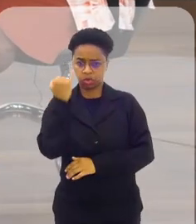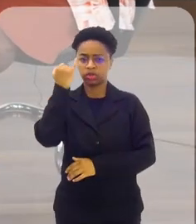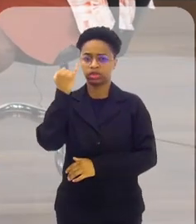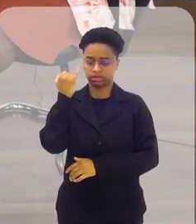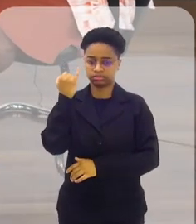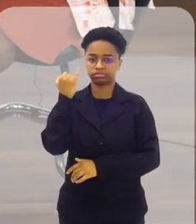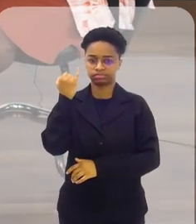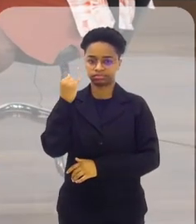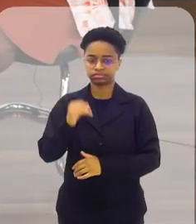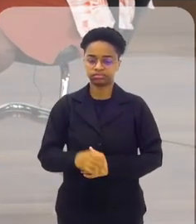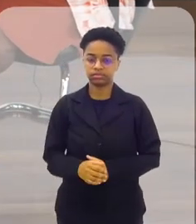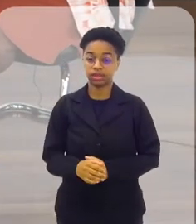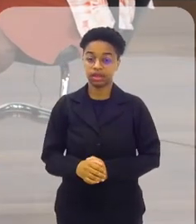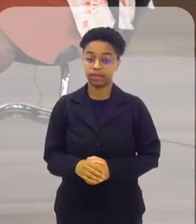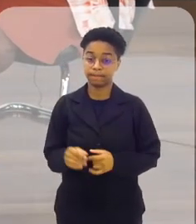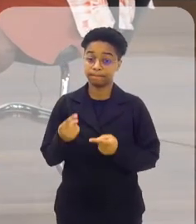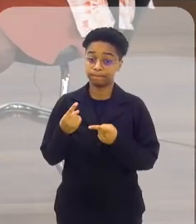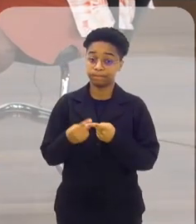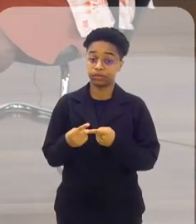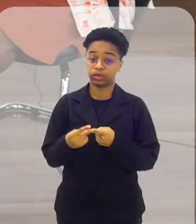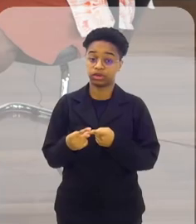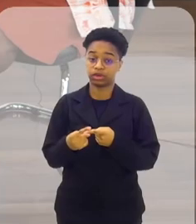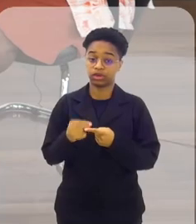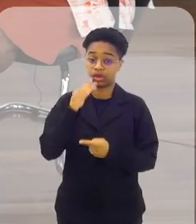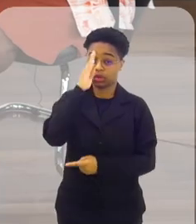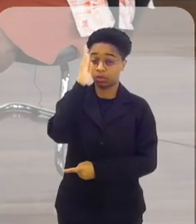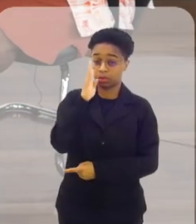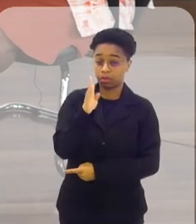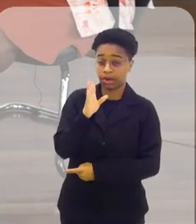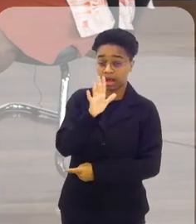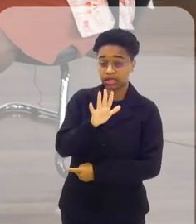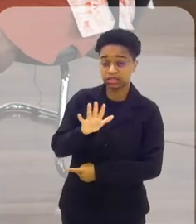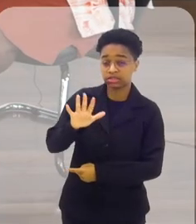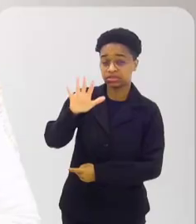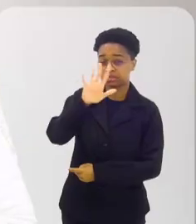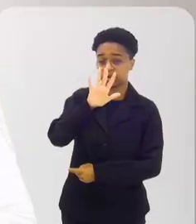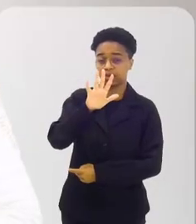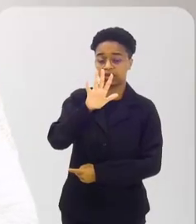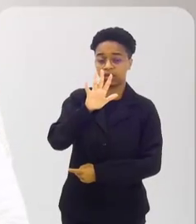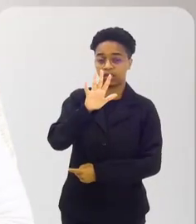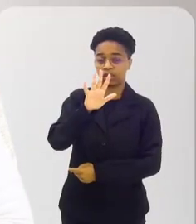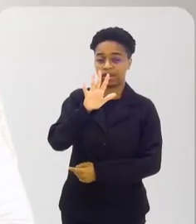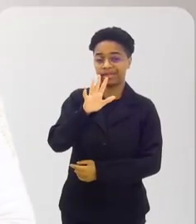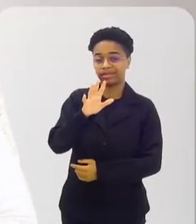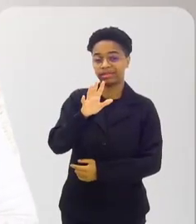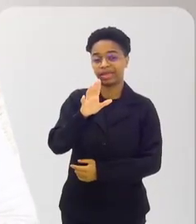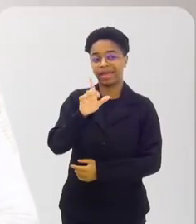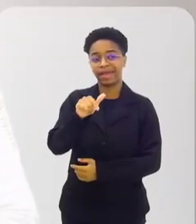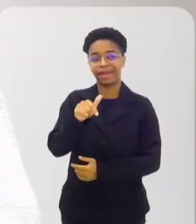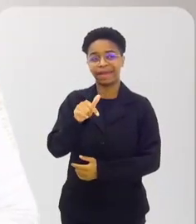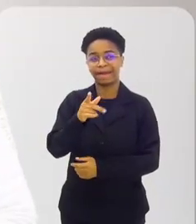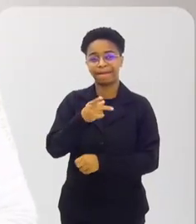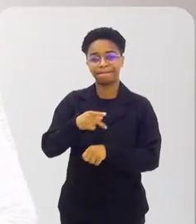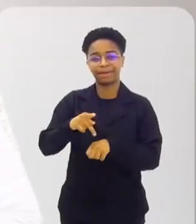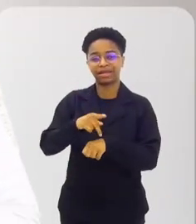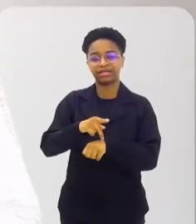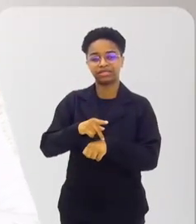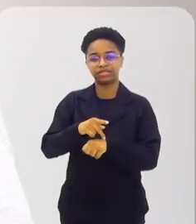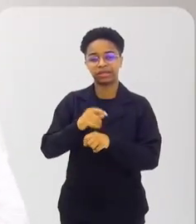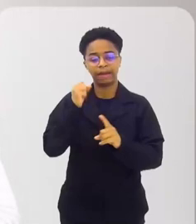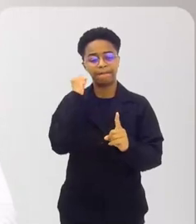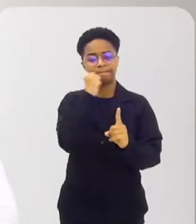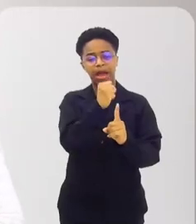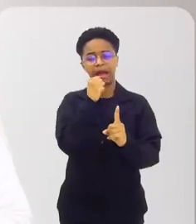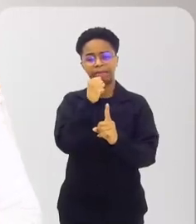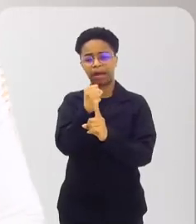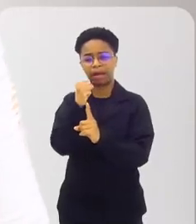e instigante, porque a gente tem o Brasil como um dos países que mais mata